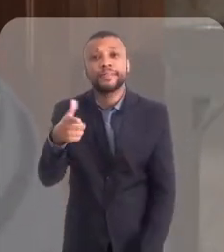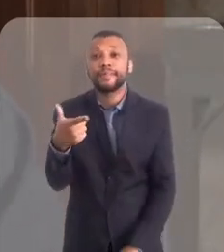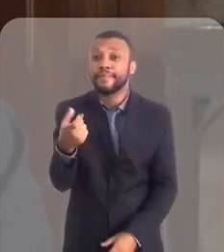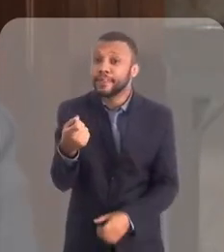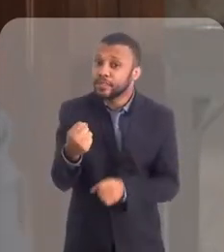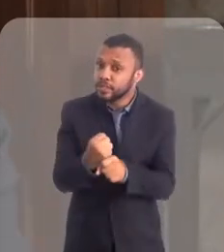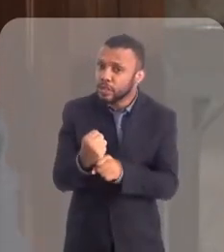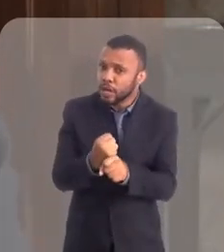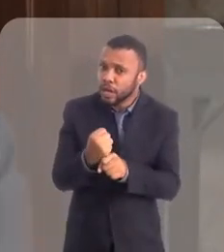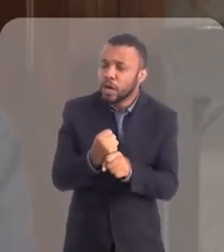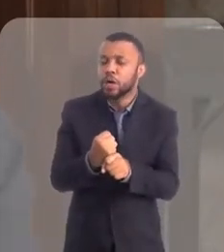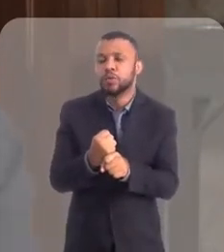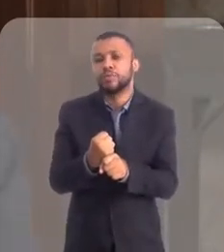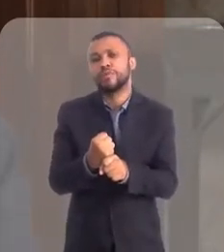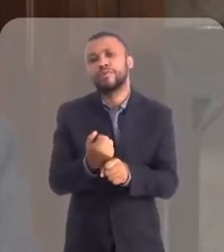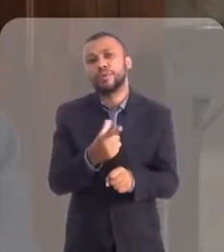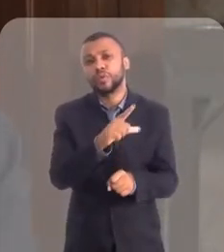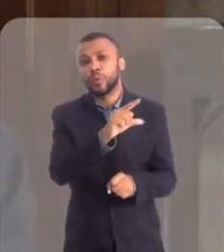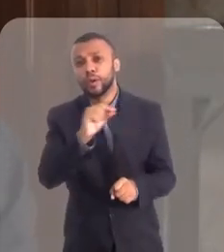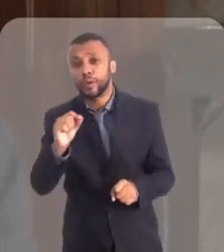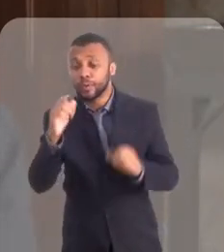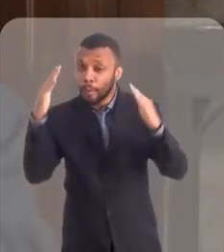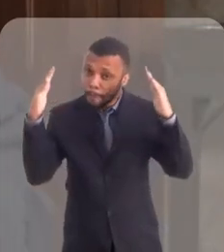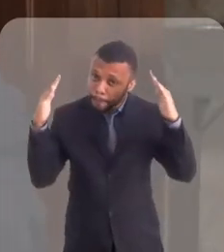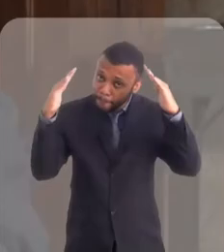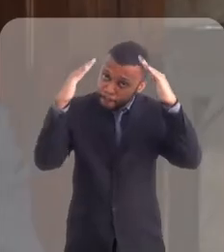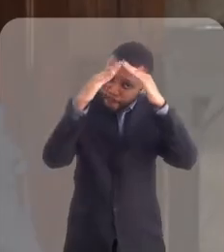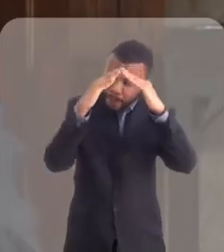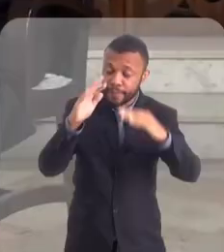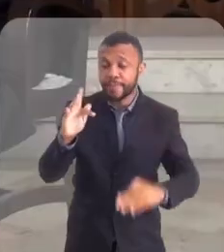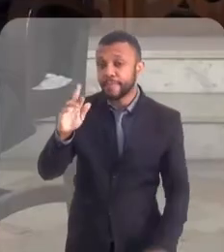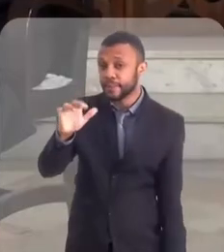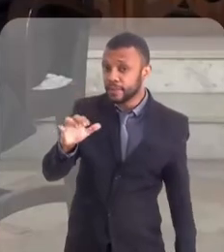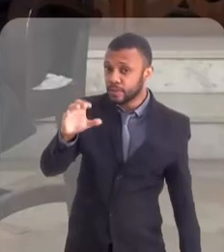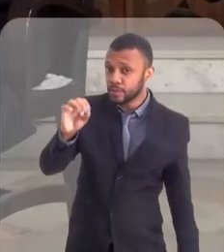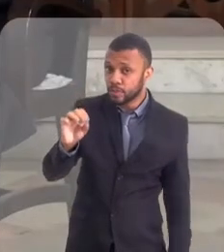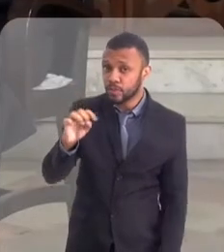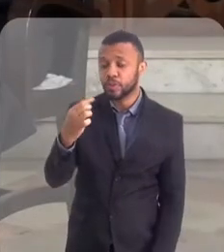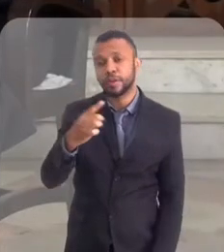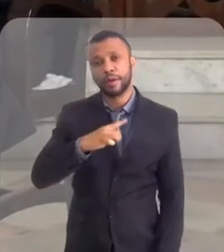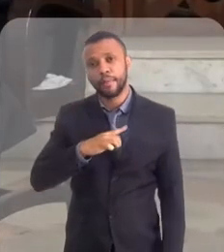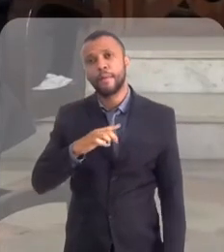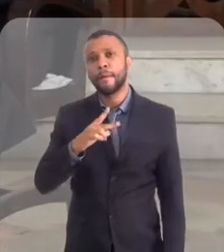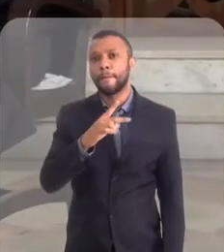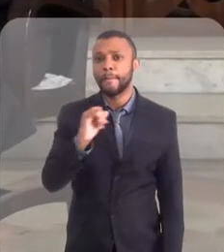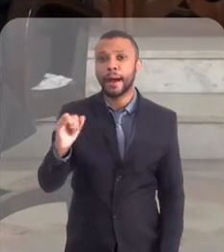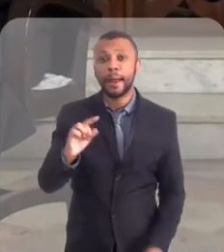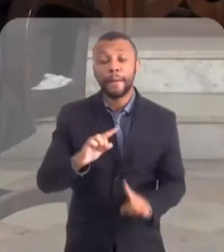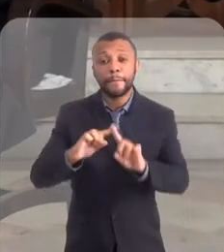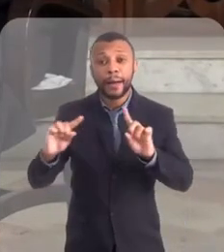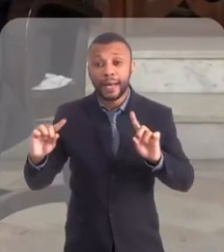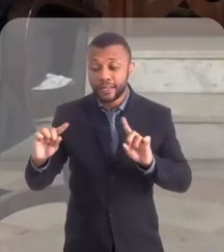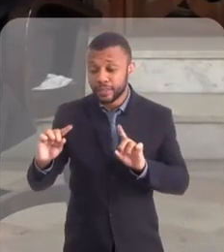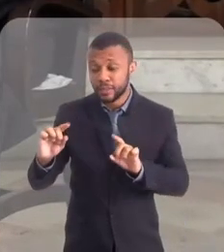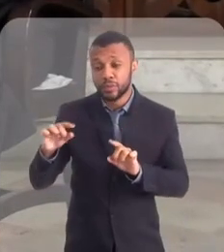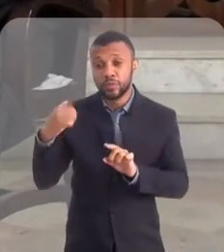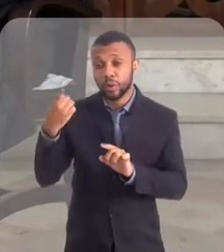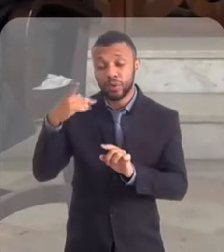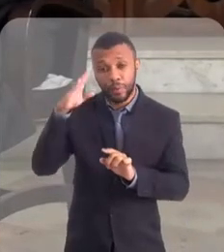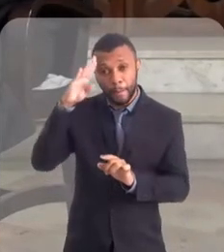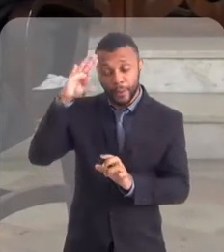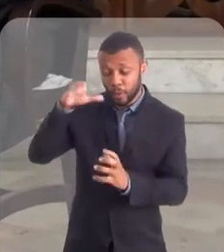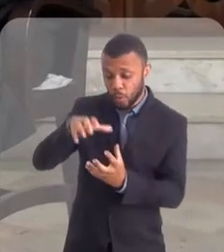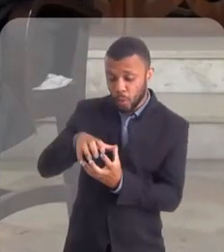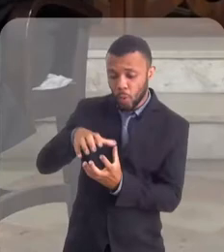anos do Rio foi escolhido pelo Papa Francisco para ser o bispo, ganhamos um pai, o bispo, mas perdemos o pároco que ficava aqui ao nosso